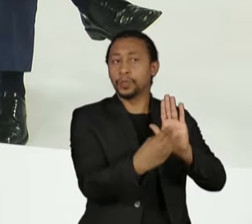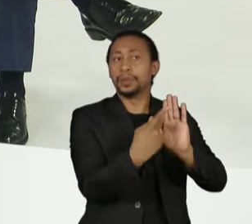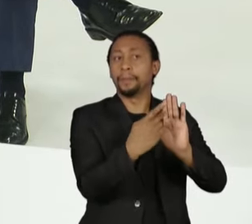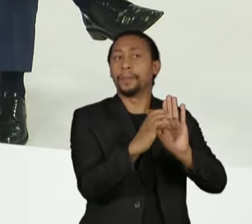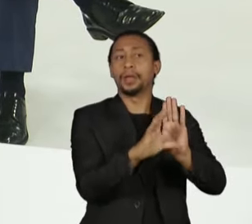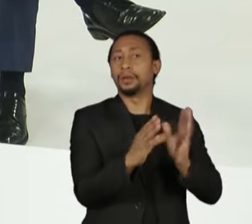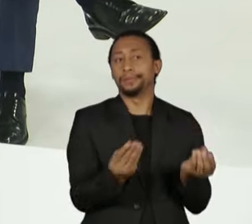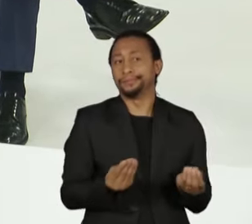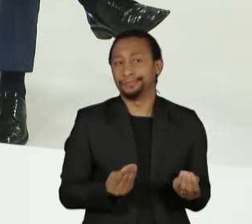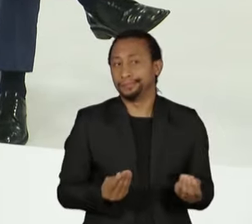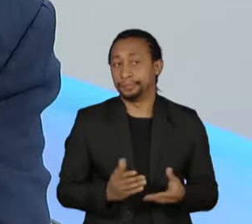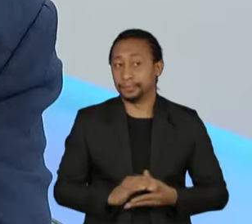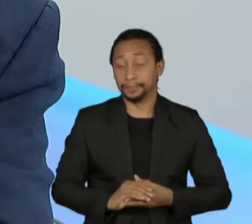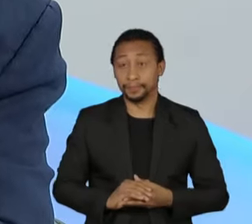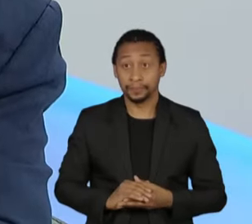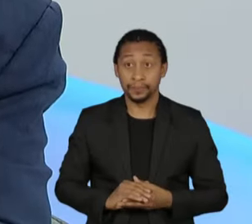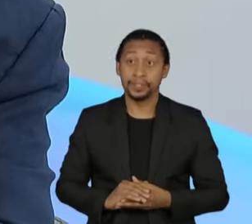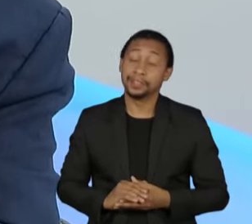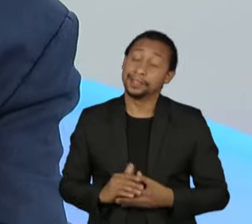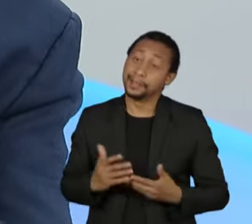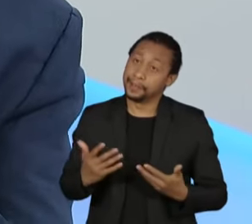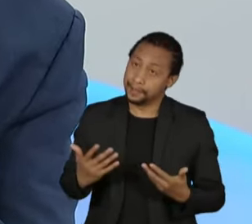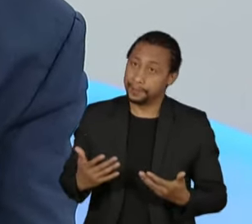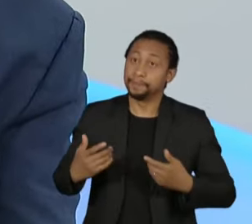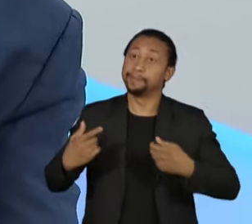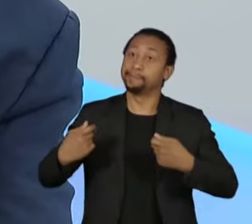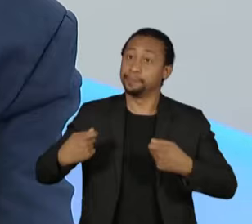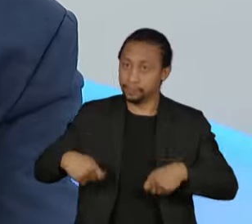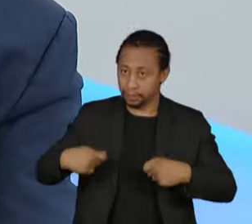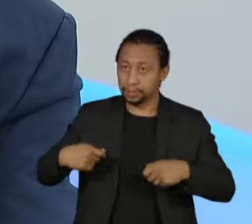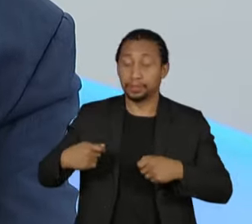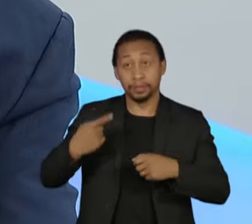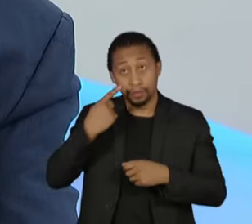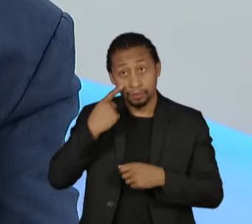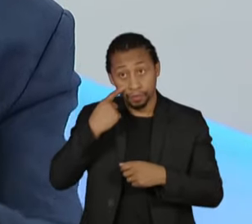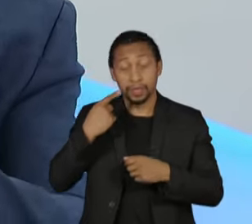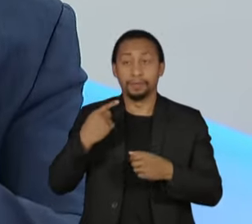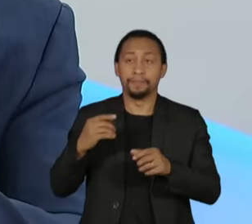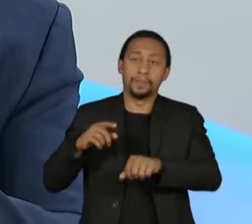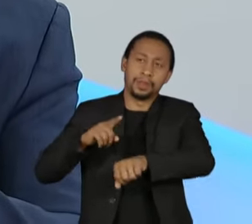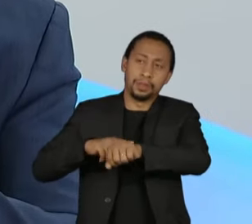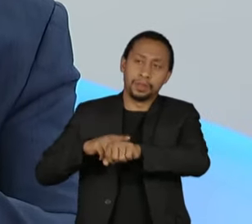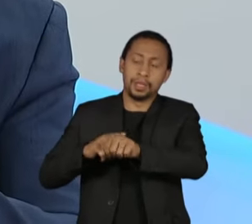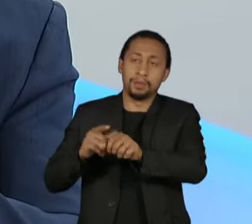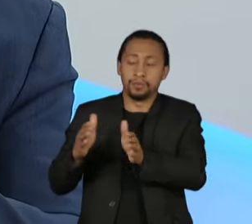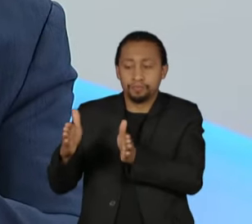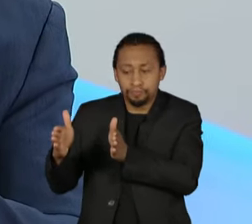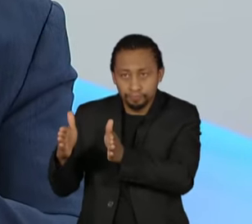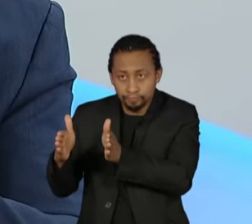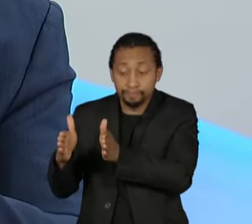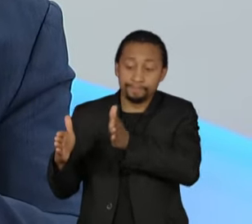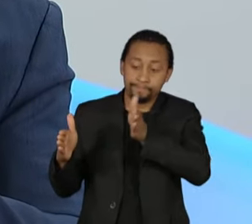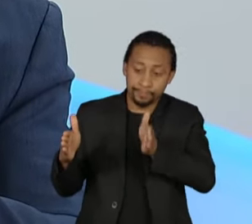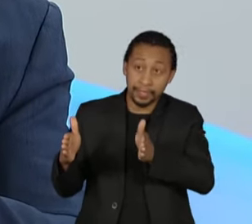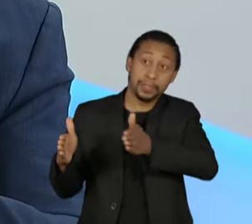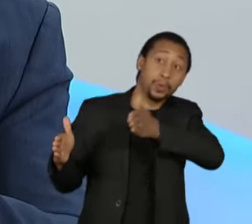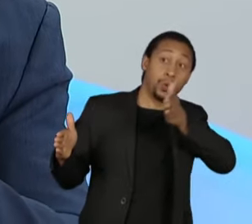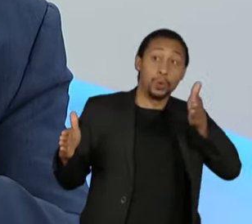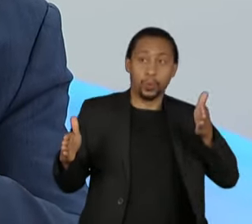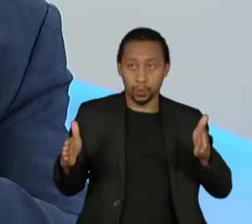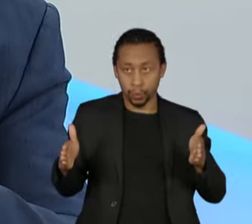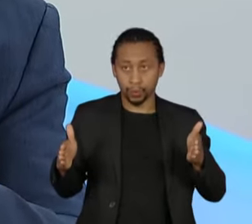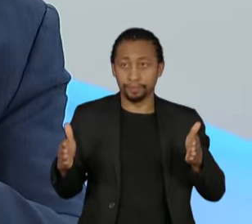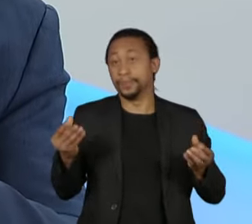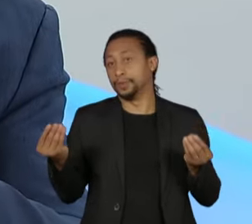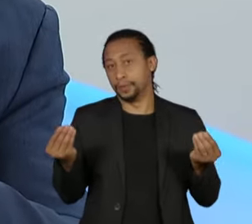precisa trabalhar com um horizonte de curto, de médio e de longo prazo. O que o presidente disse